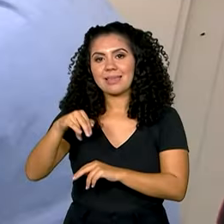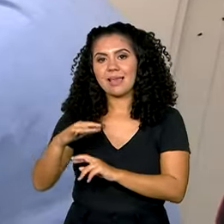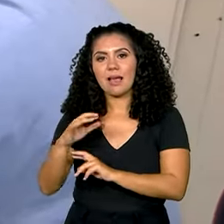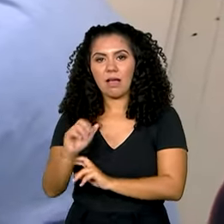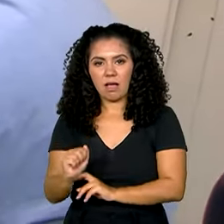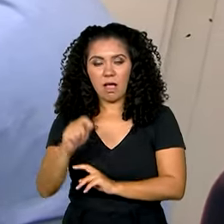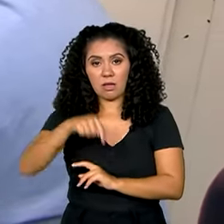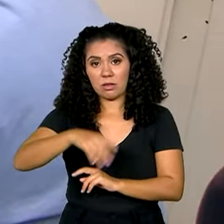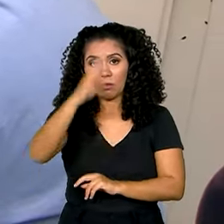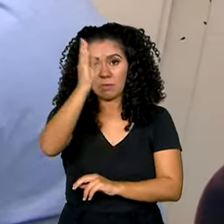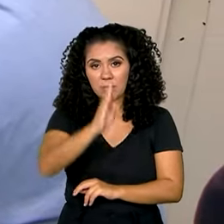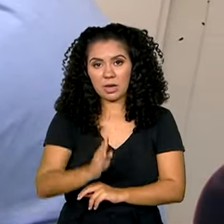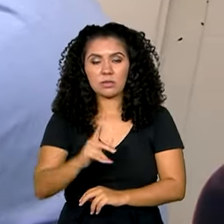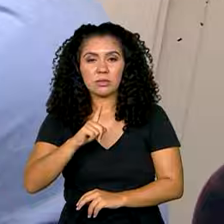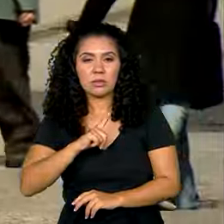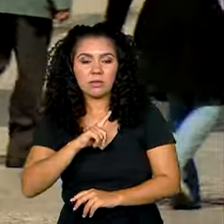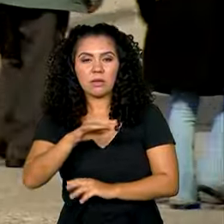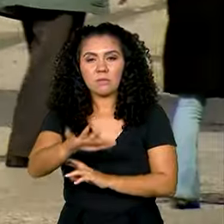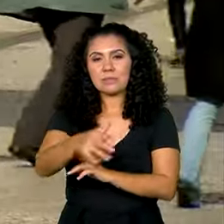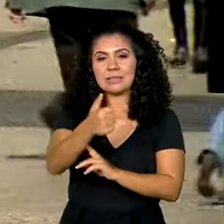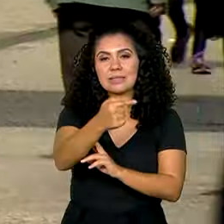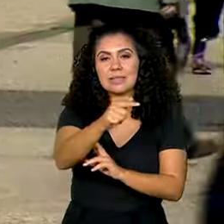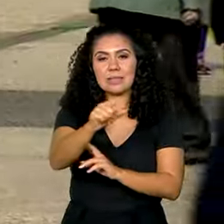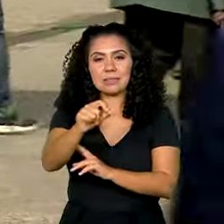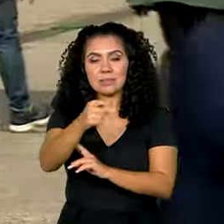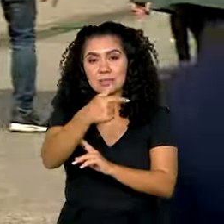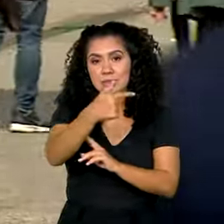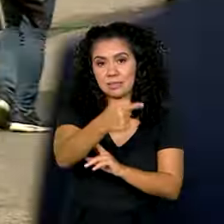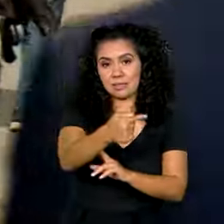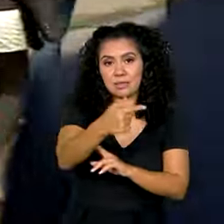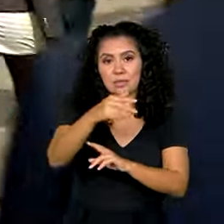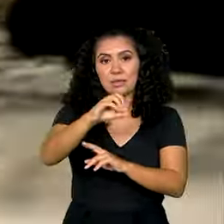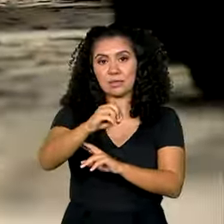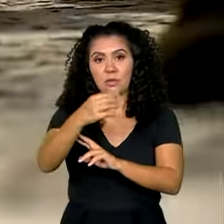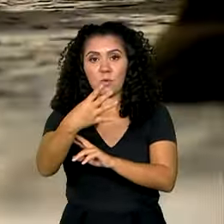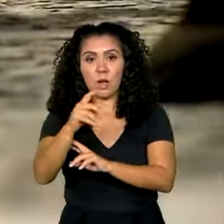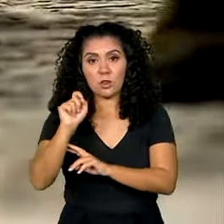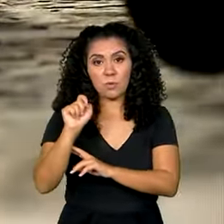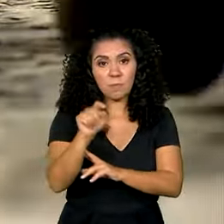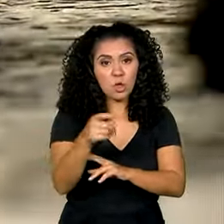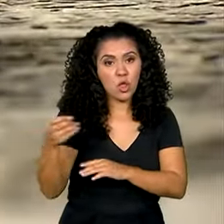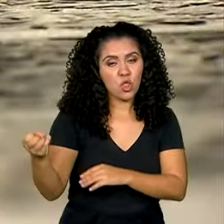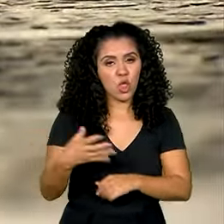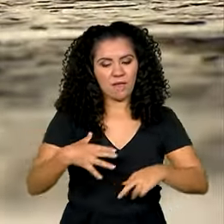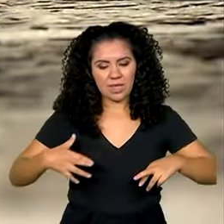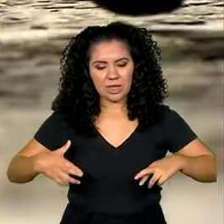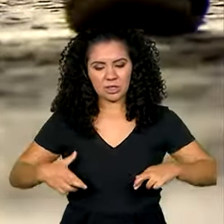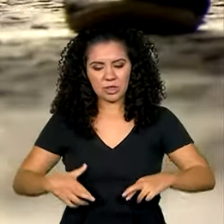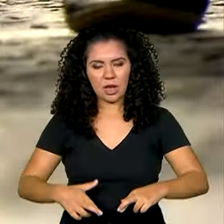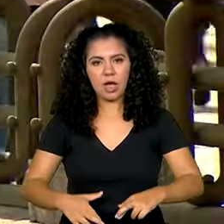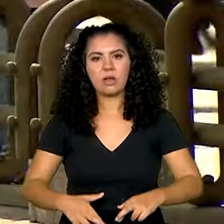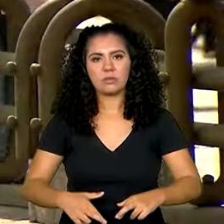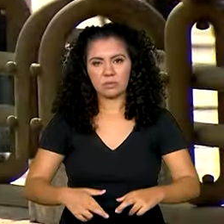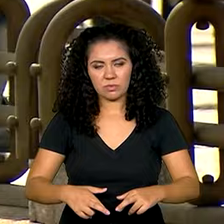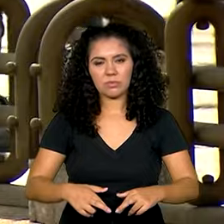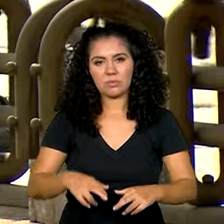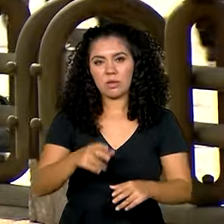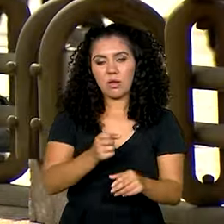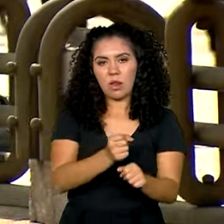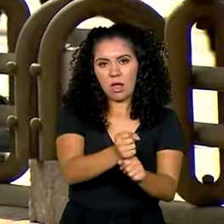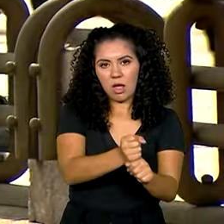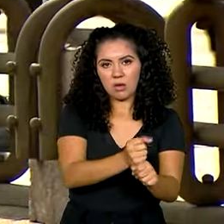Brasil são esperados 704 mil novos casos de câncer por ano entre